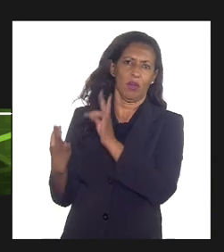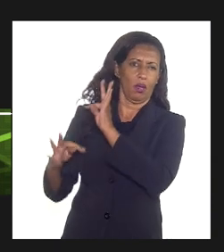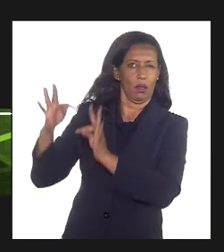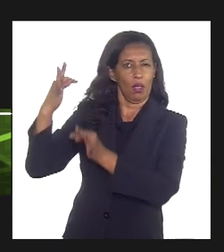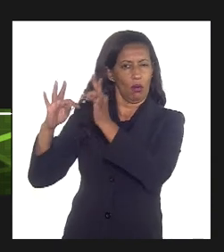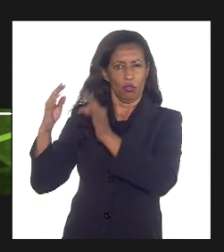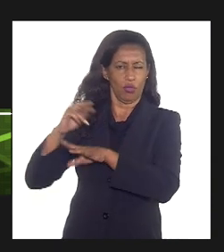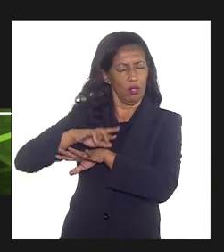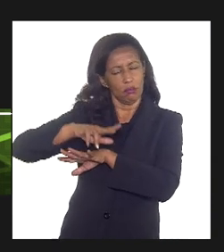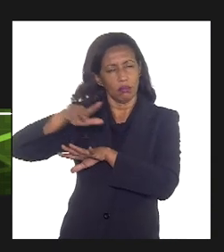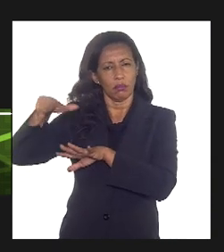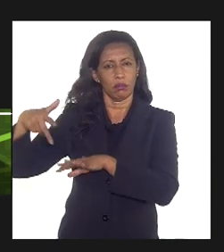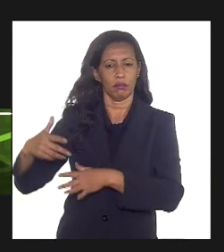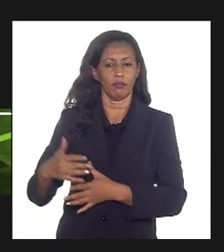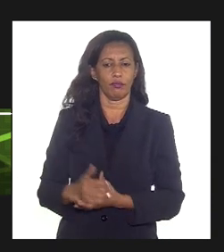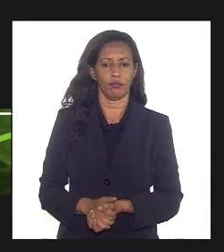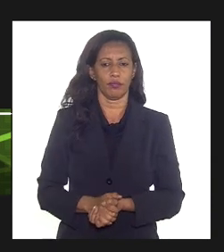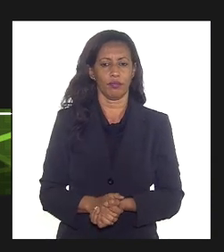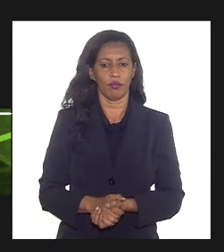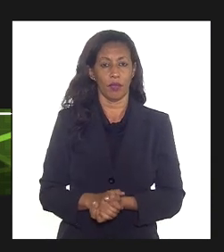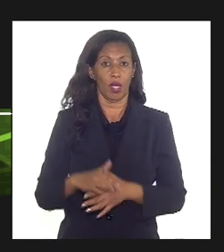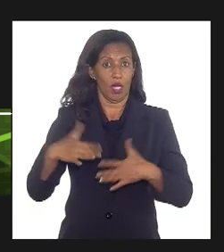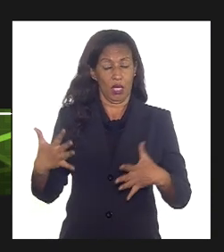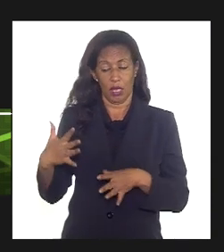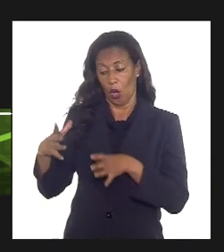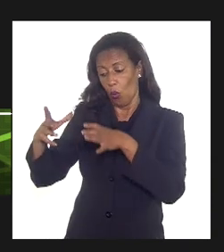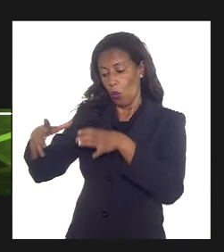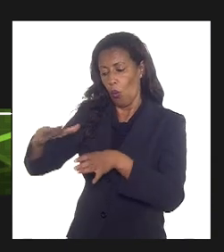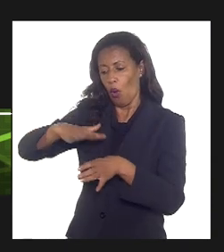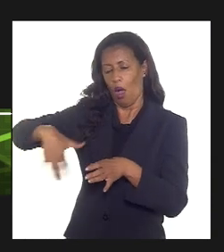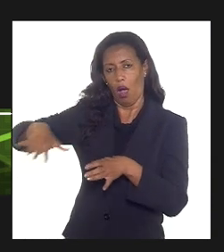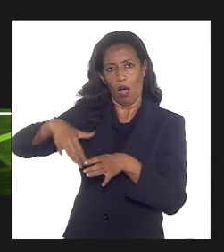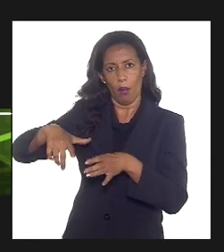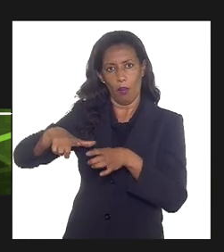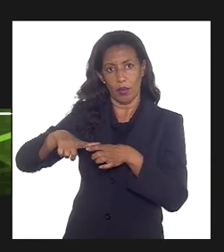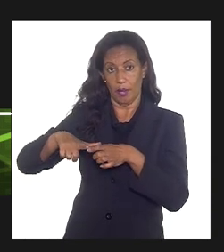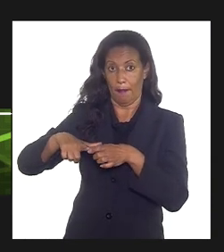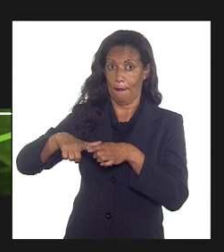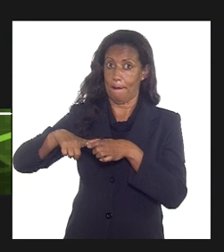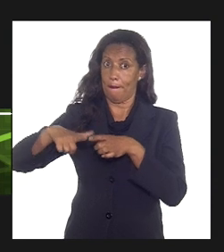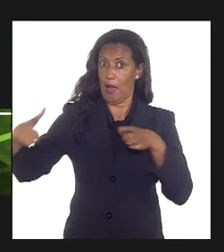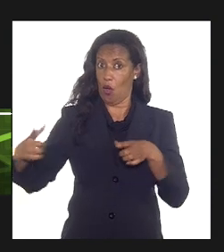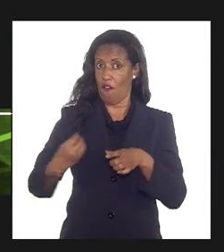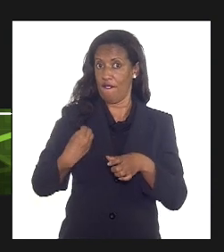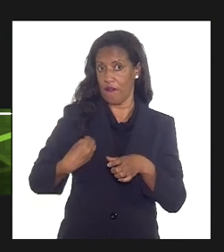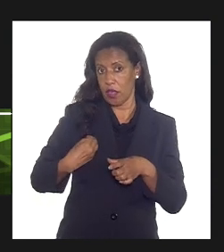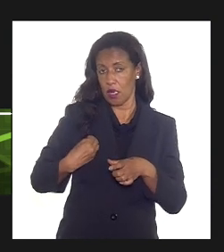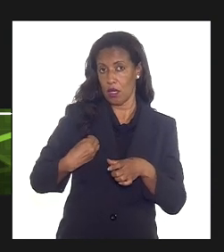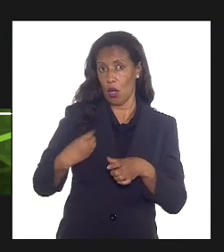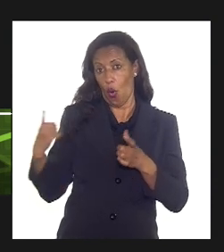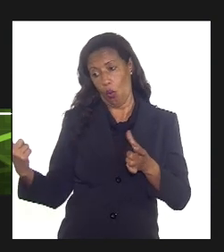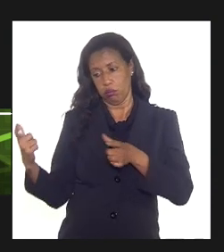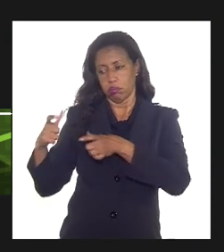etc. Então, o campo pode ter uma vida útil maior ou menor.